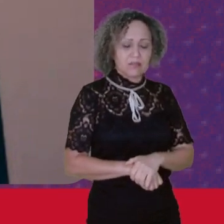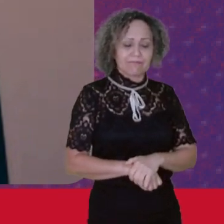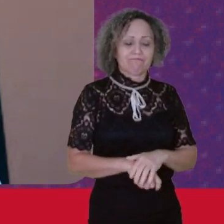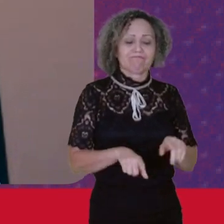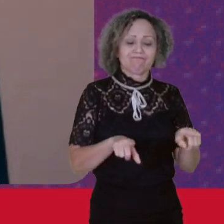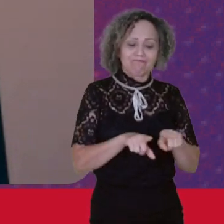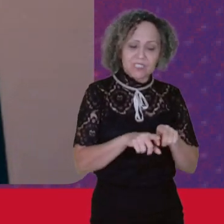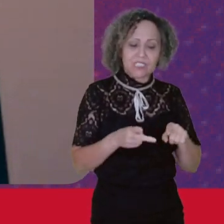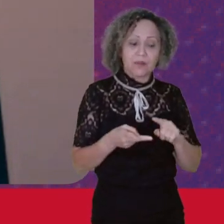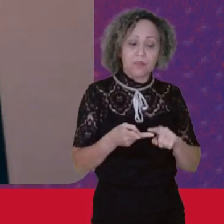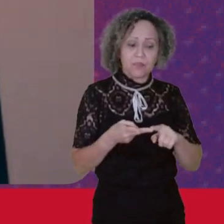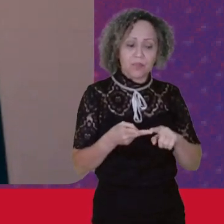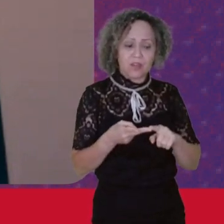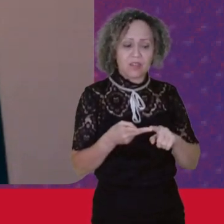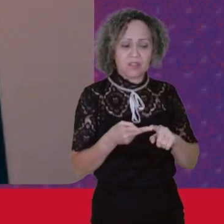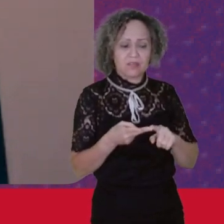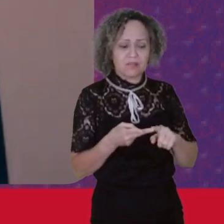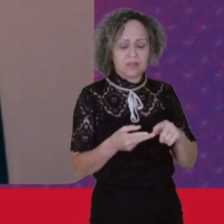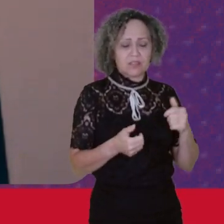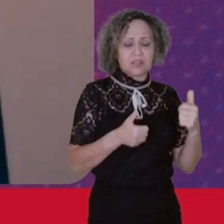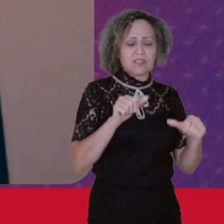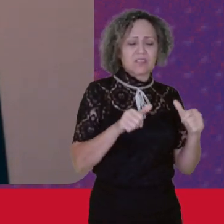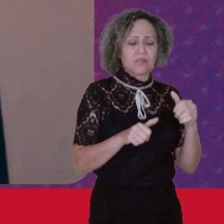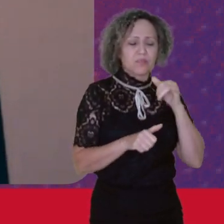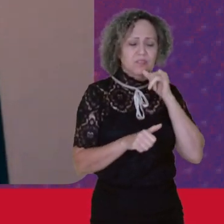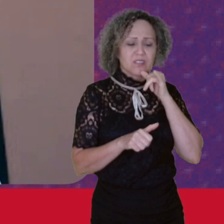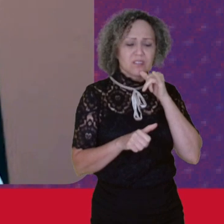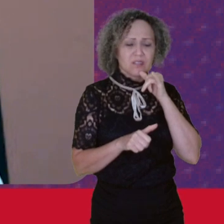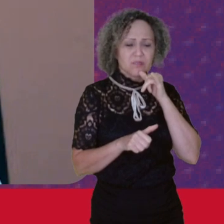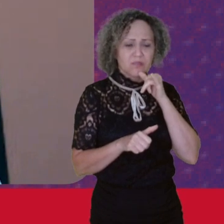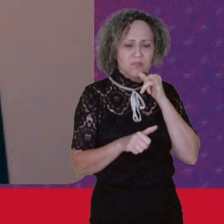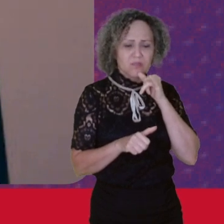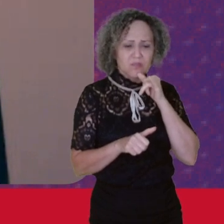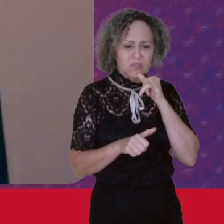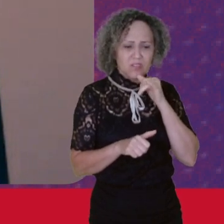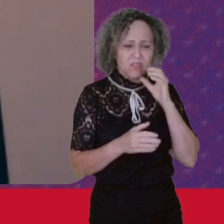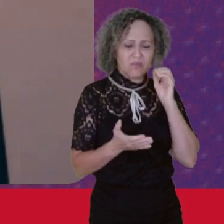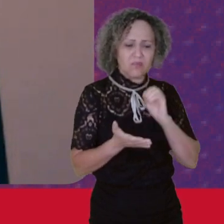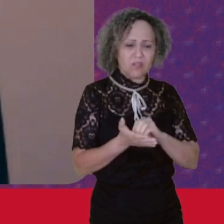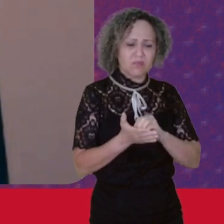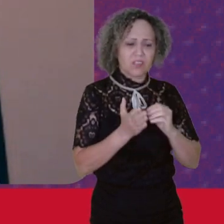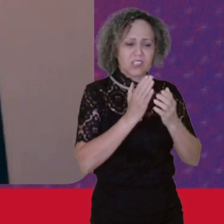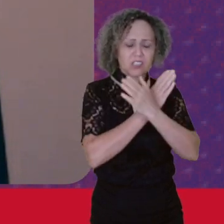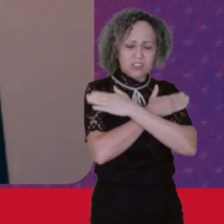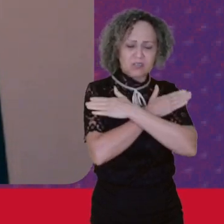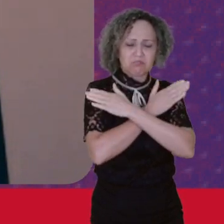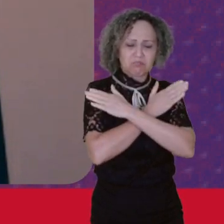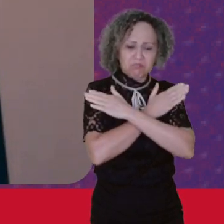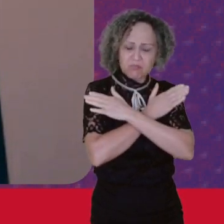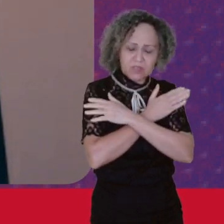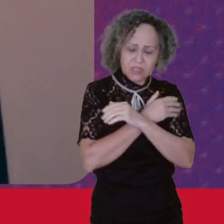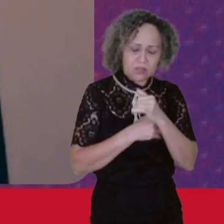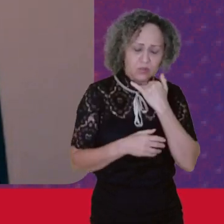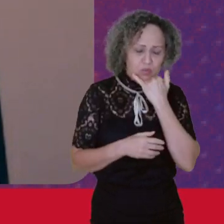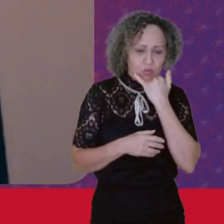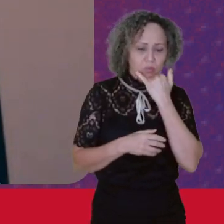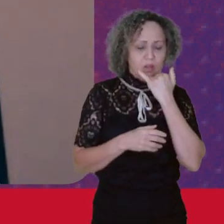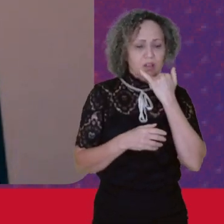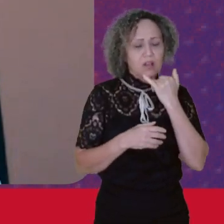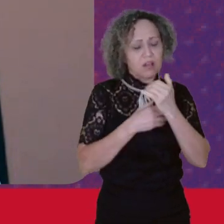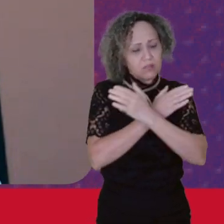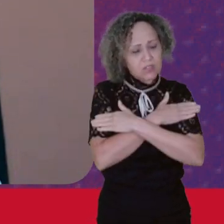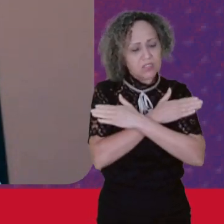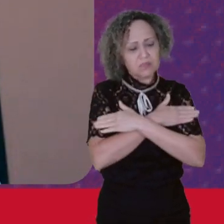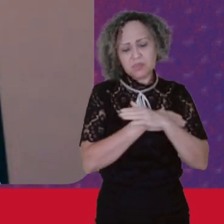Muito mais urbanos Do que rural Na grande maioria Mas que Há uma história